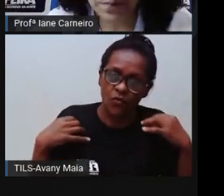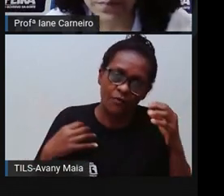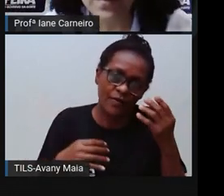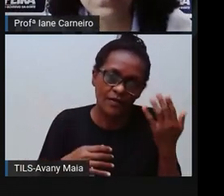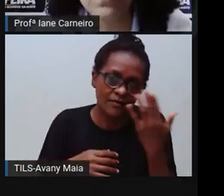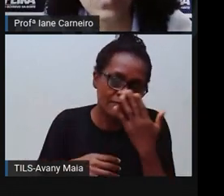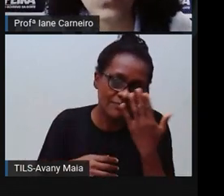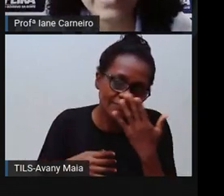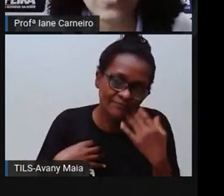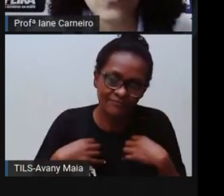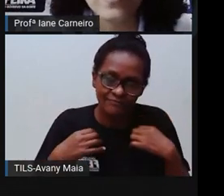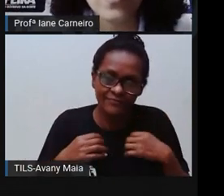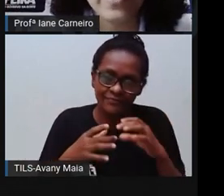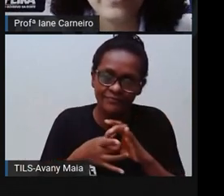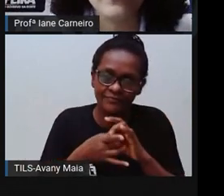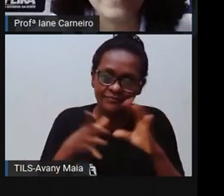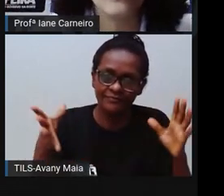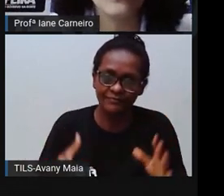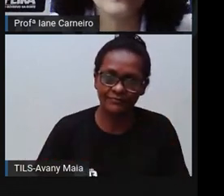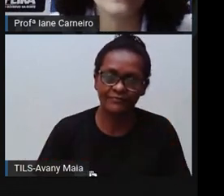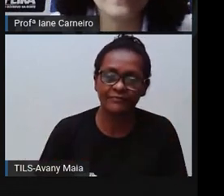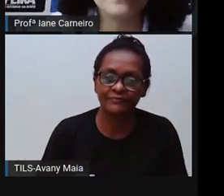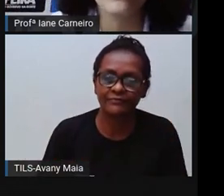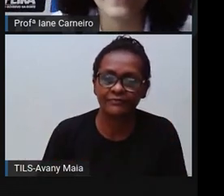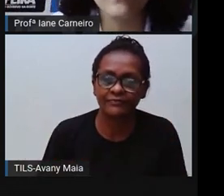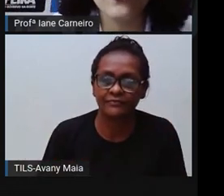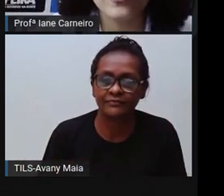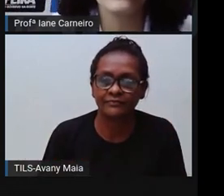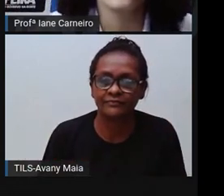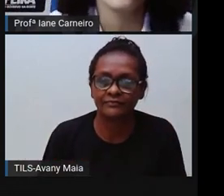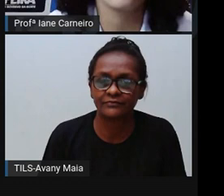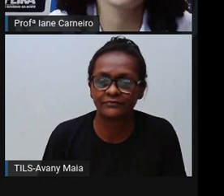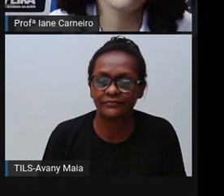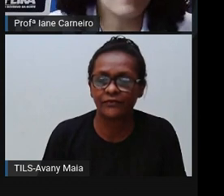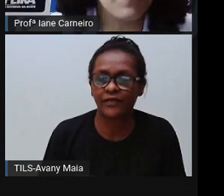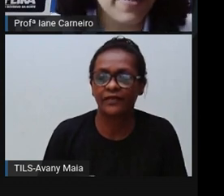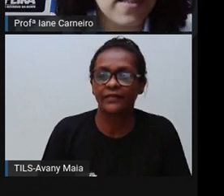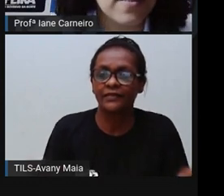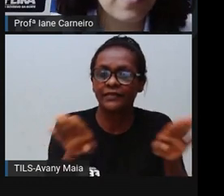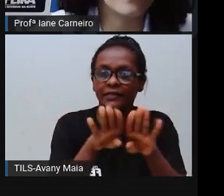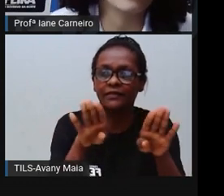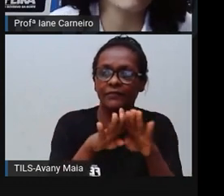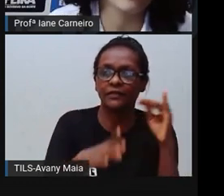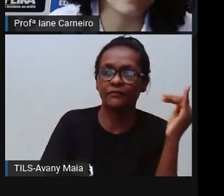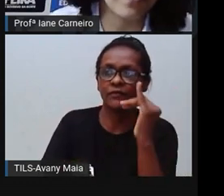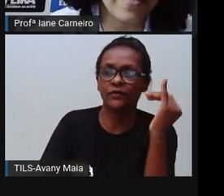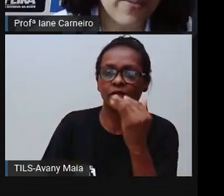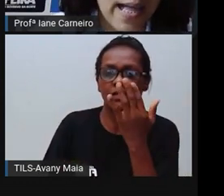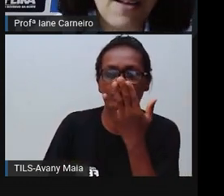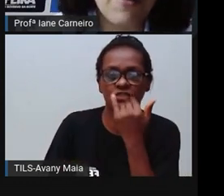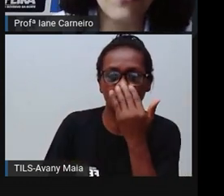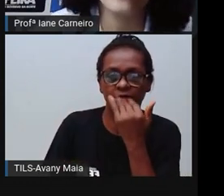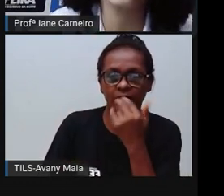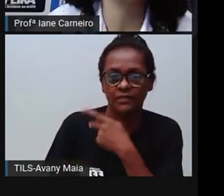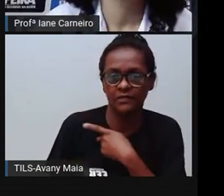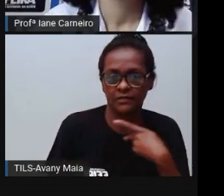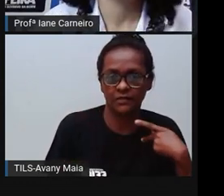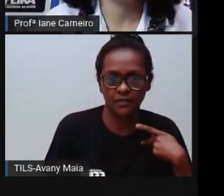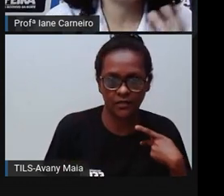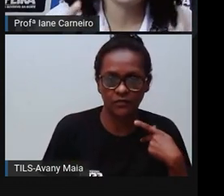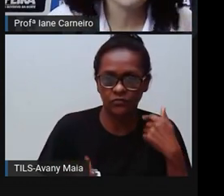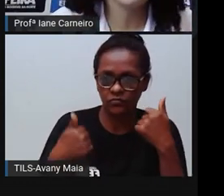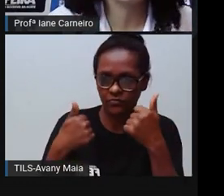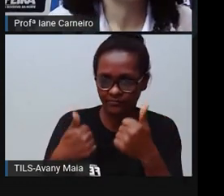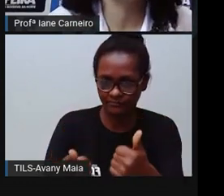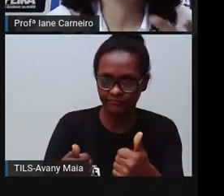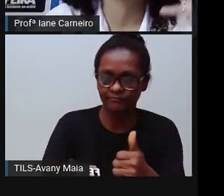né? Outra coisa, ó, que os adultos precisam garantir. É uma alimentação e alimentação saudável, né? Então, é